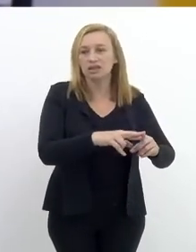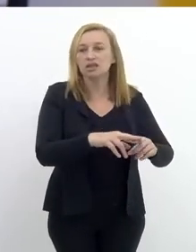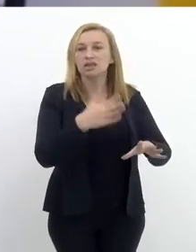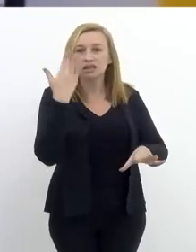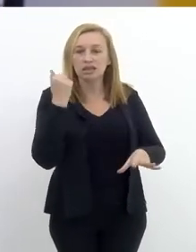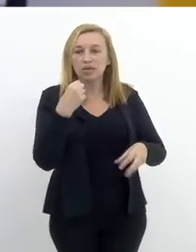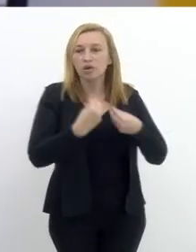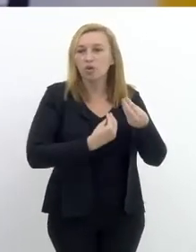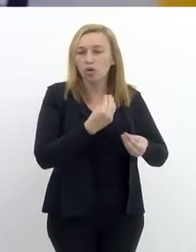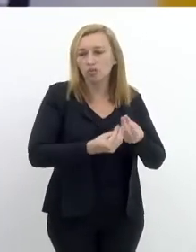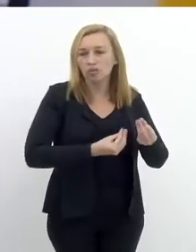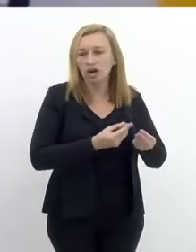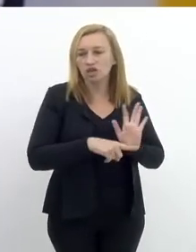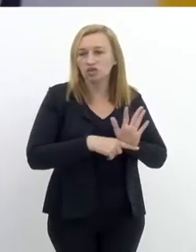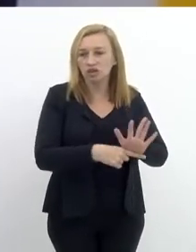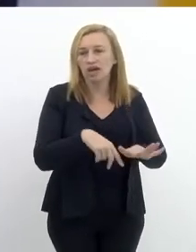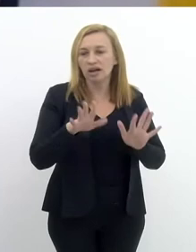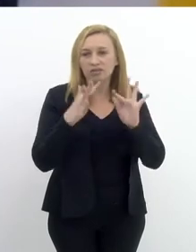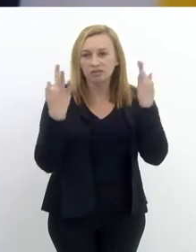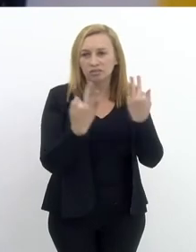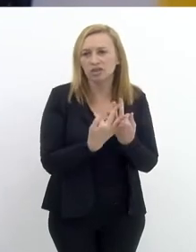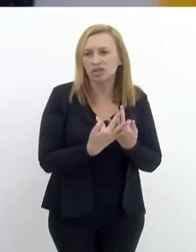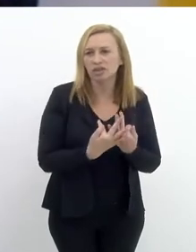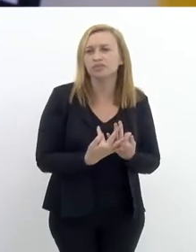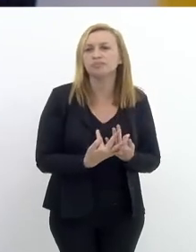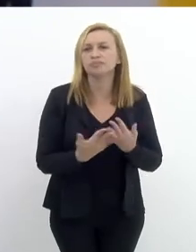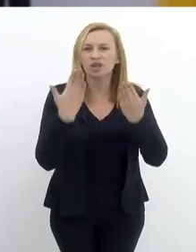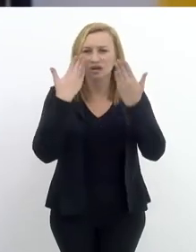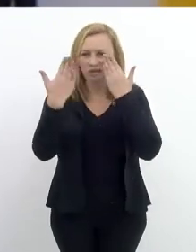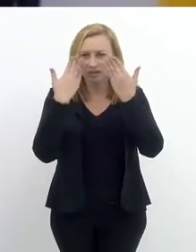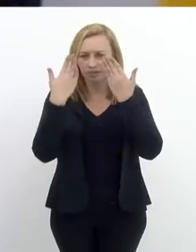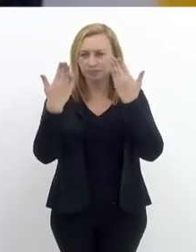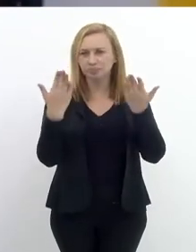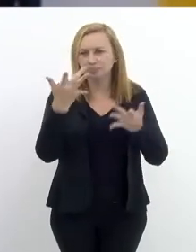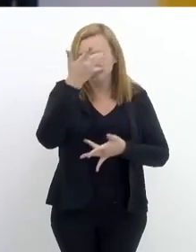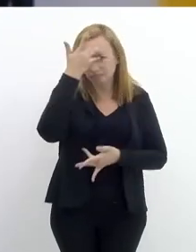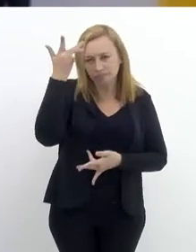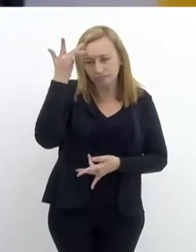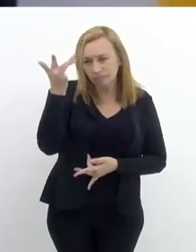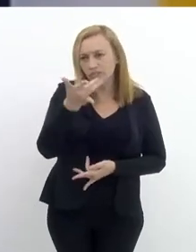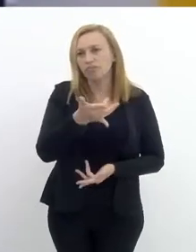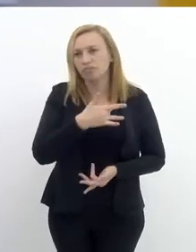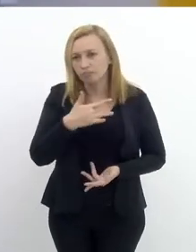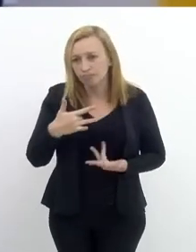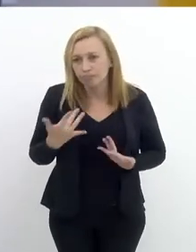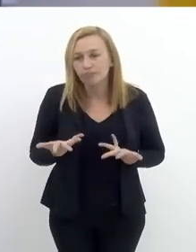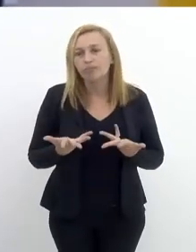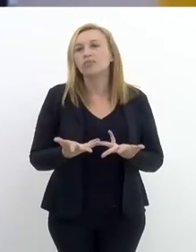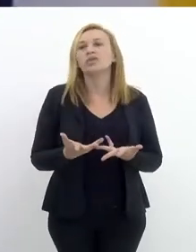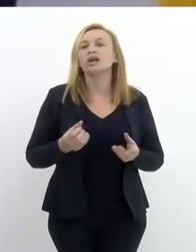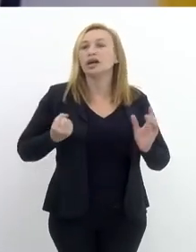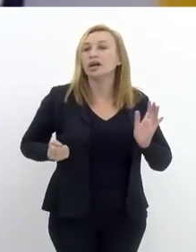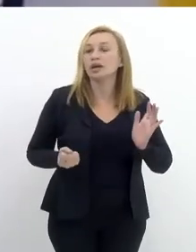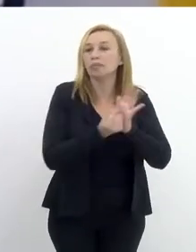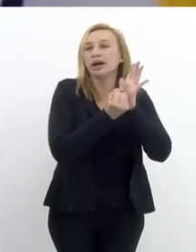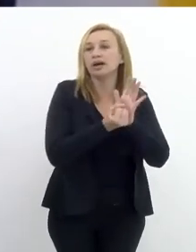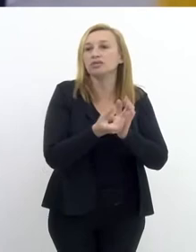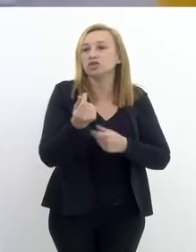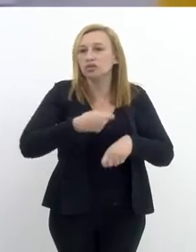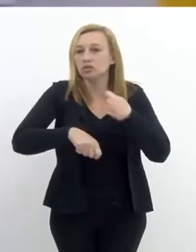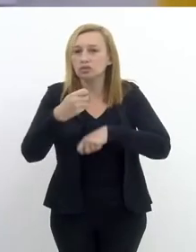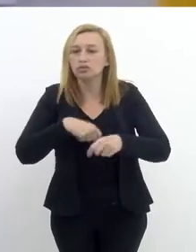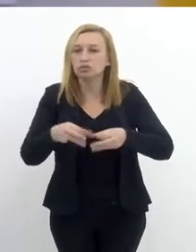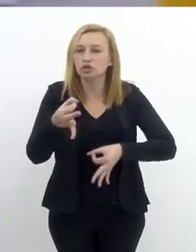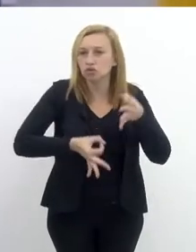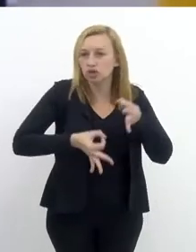multidisciplinar, e daqui a gente fala multidisciplinar no aspecto de saúde física, mental, na parte de assistência social, porque existem impactos